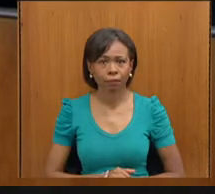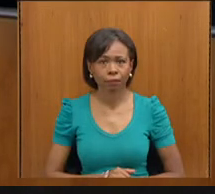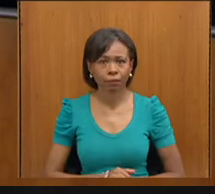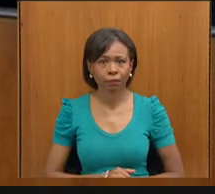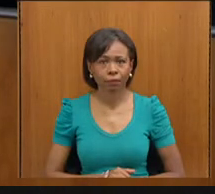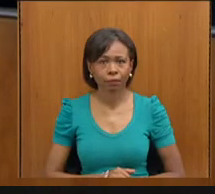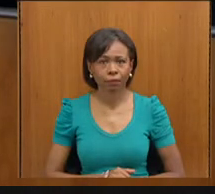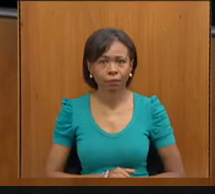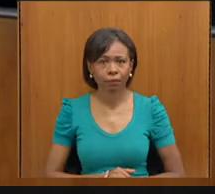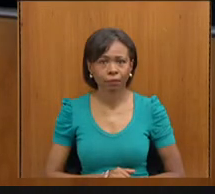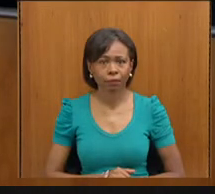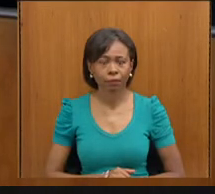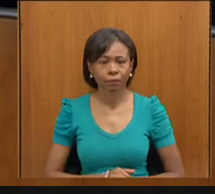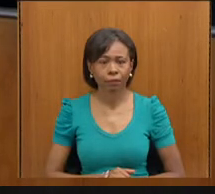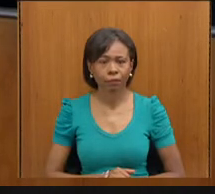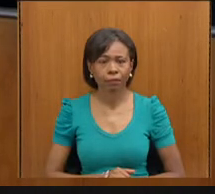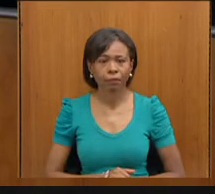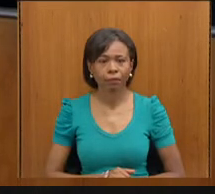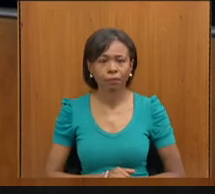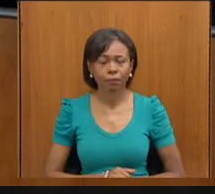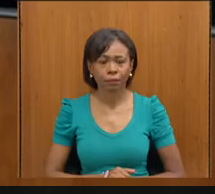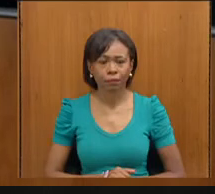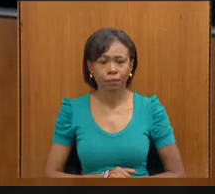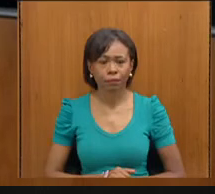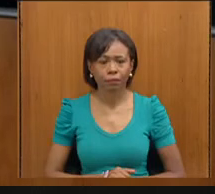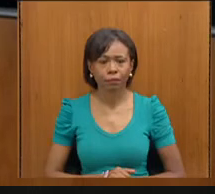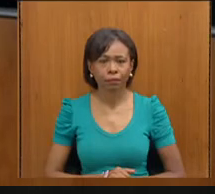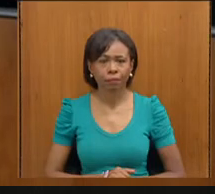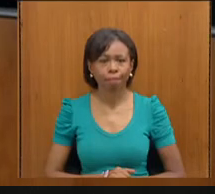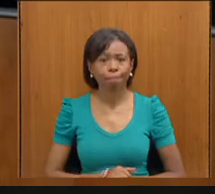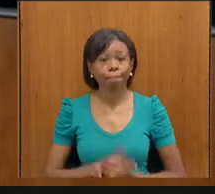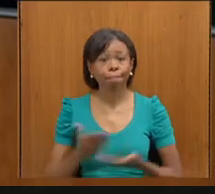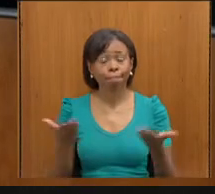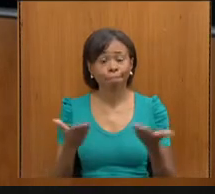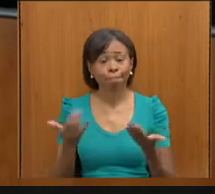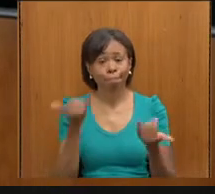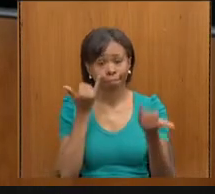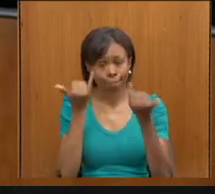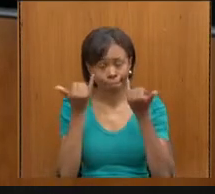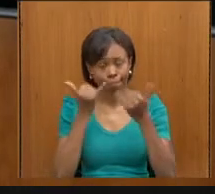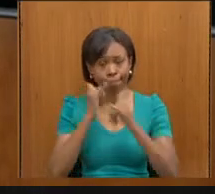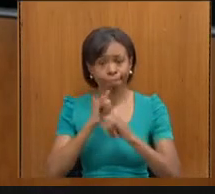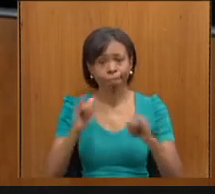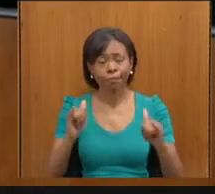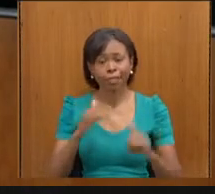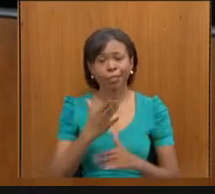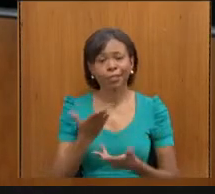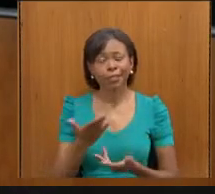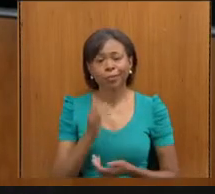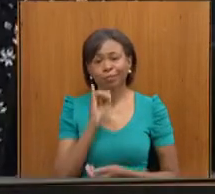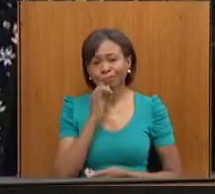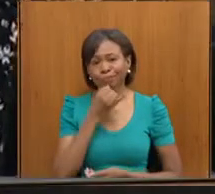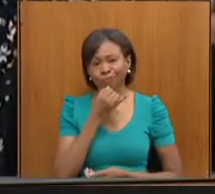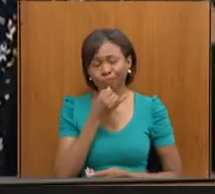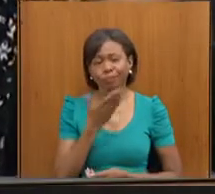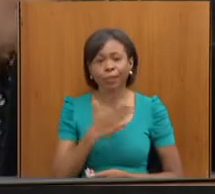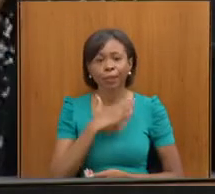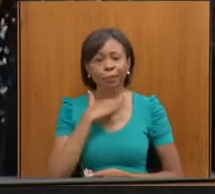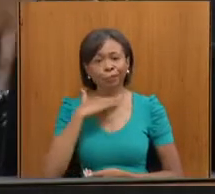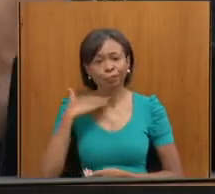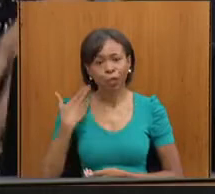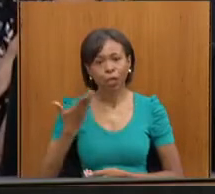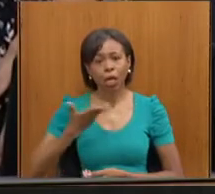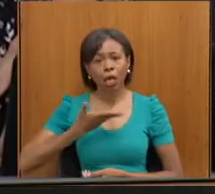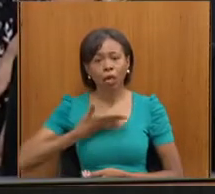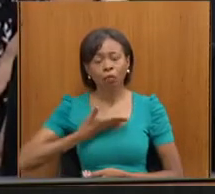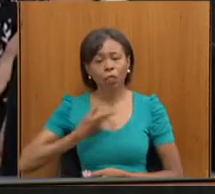queremos aqui registrar com muito pesar né o falecimento da grande amiga dessa comissão